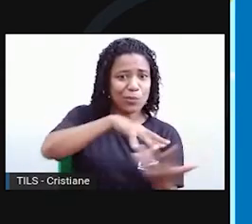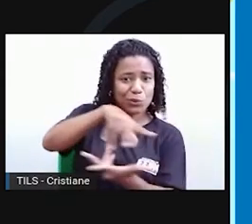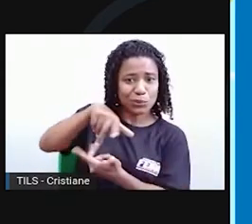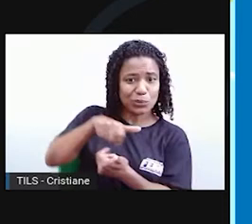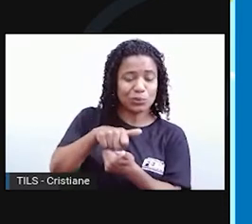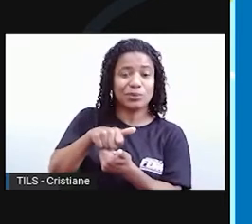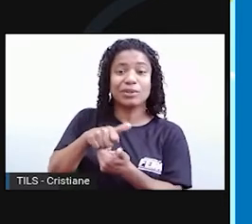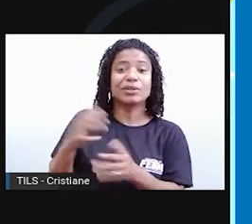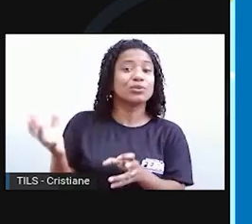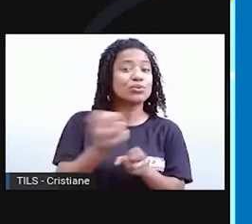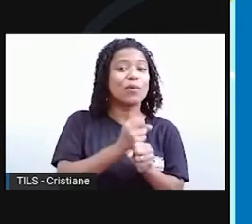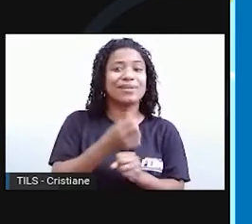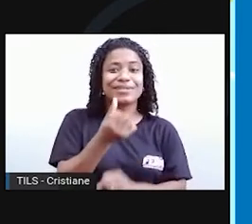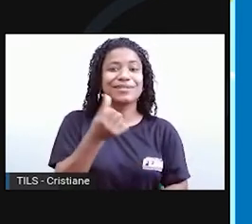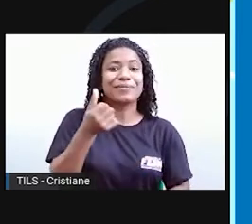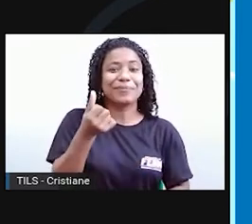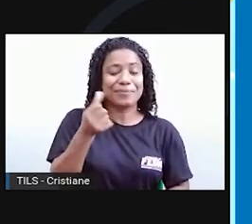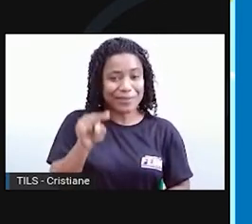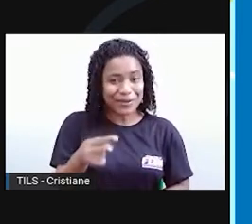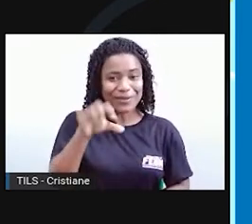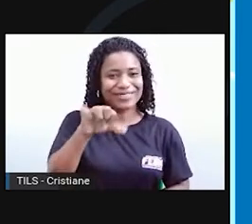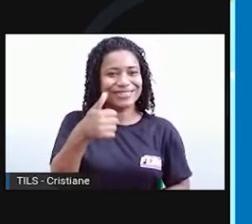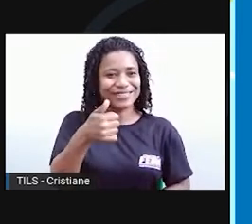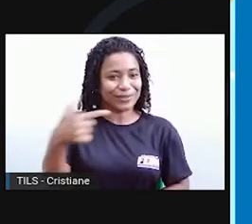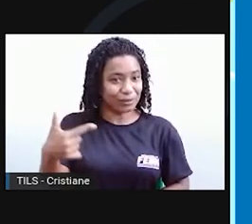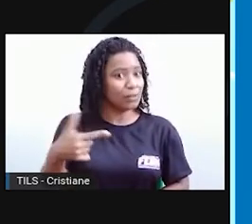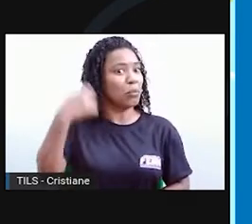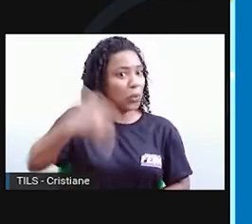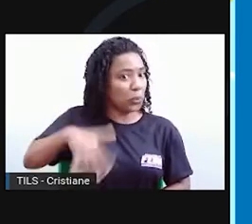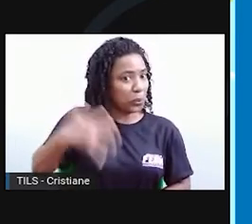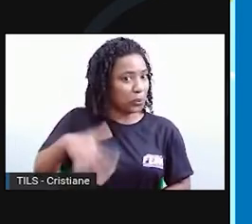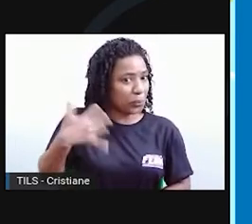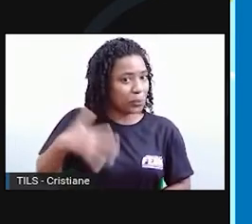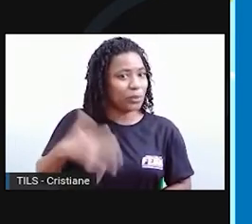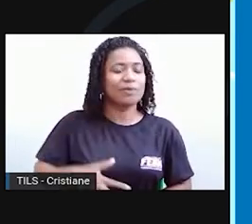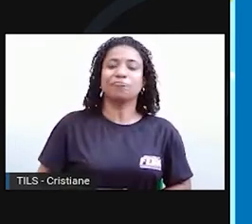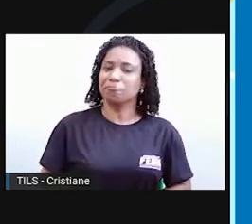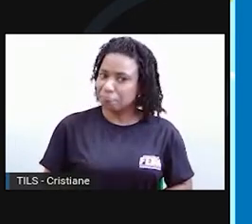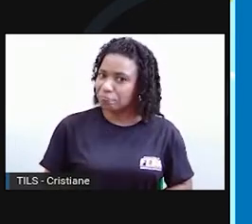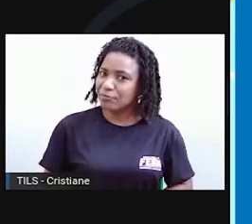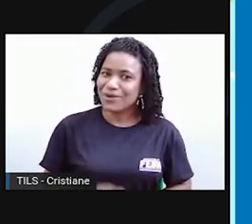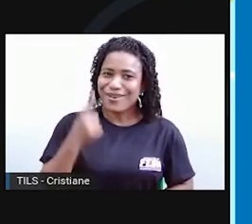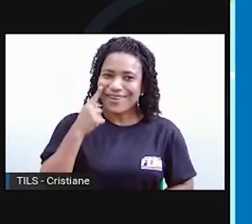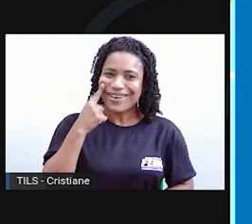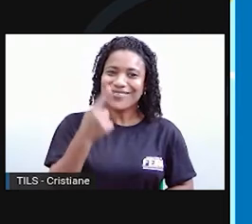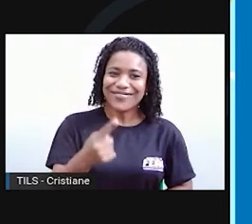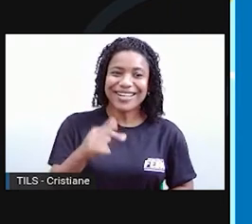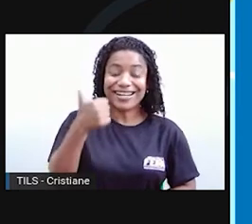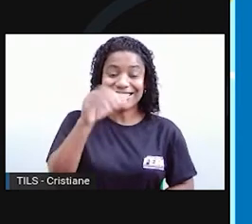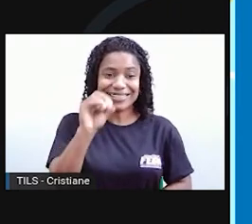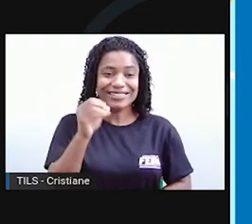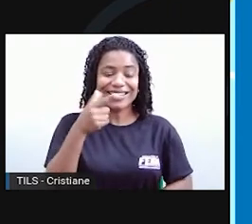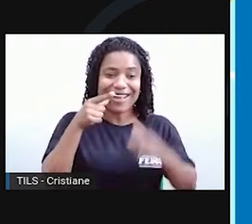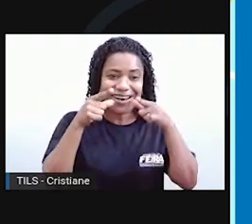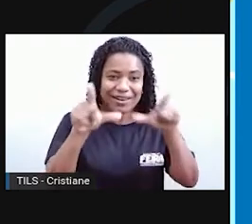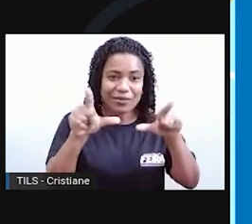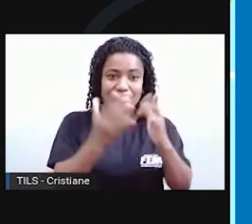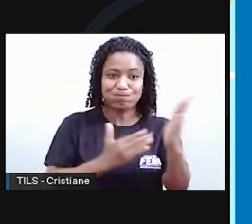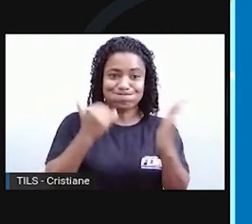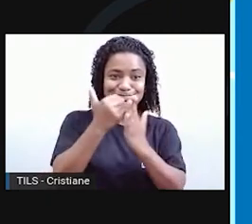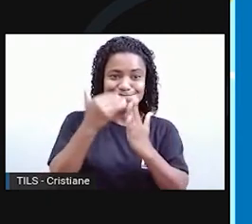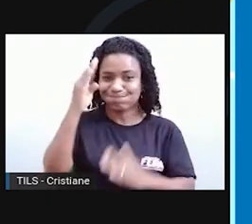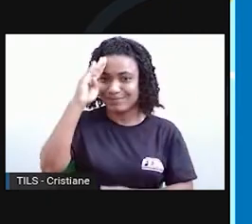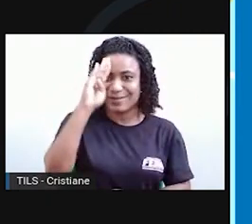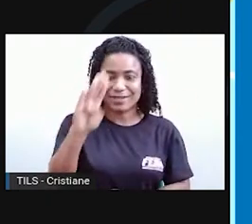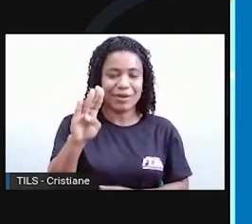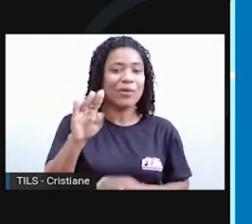.912. É bastante mesmo, pessoal. Agora confira as 10 línguas mais faladas e o número respectivos